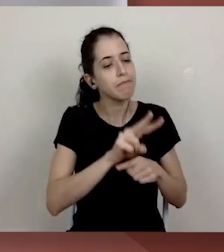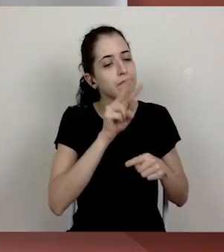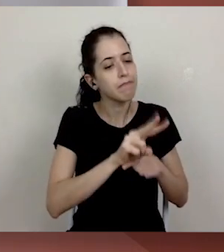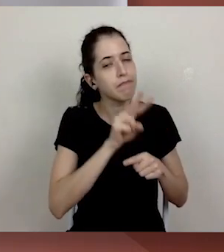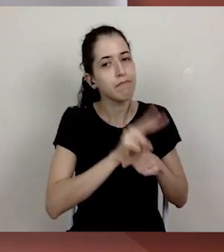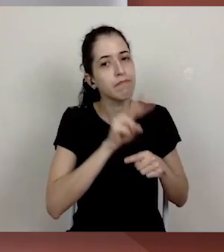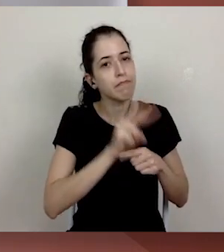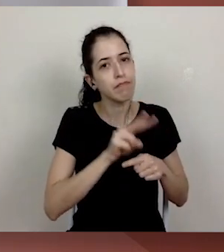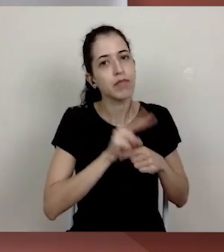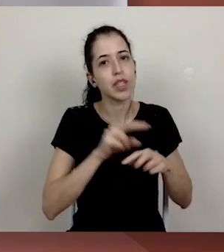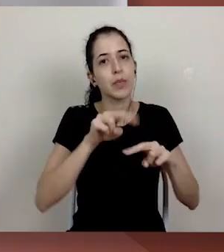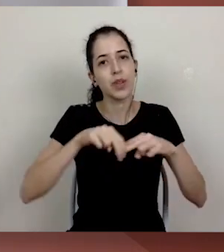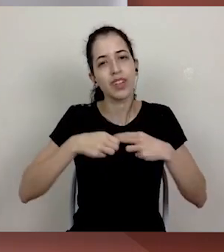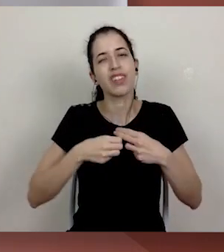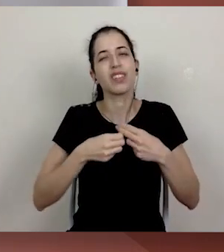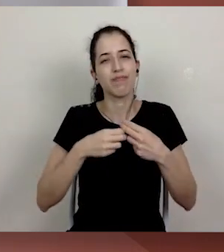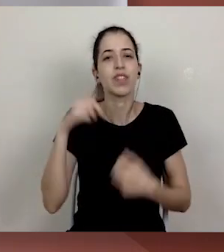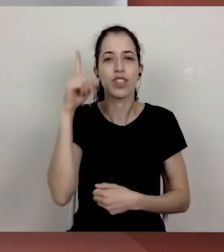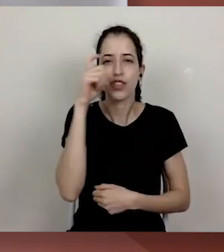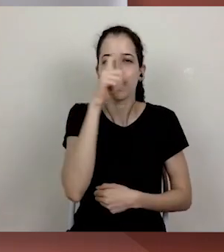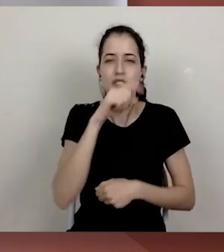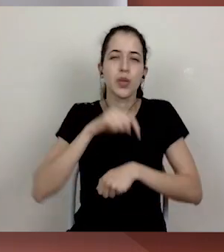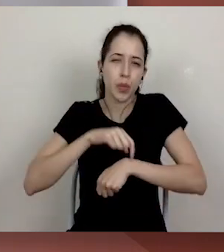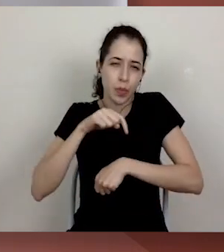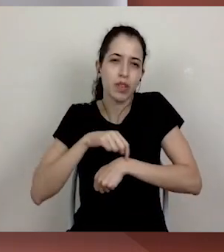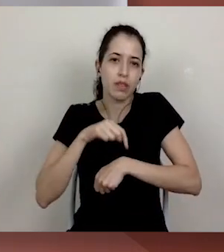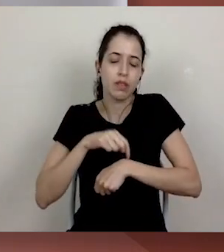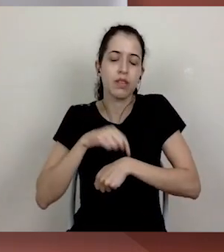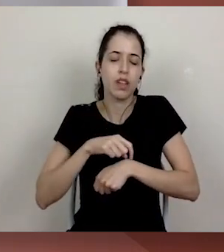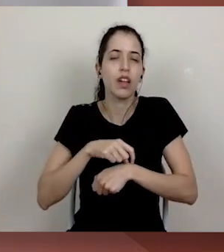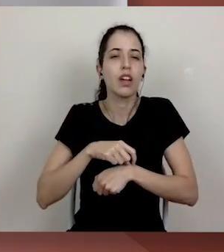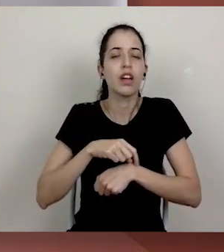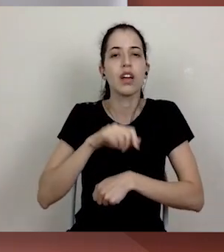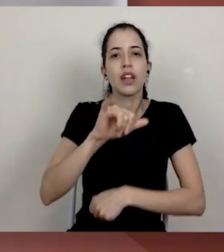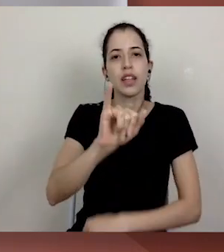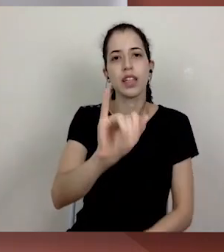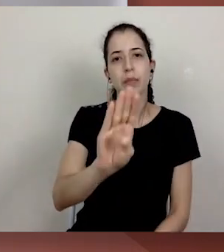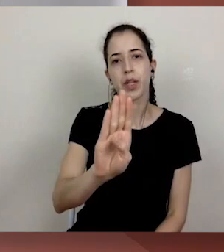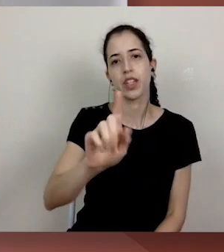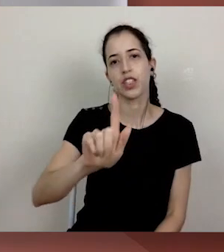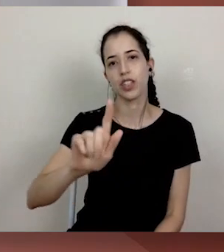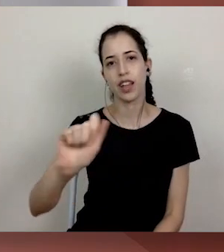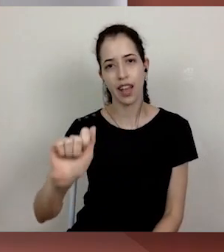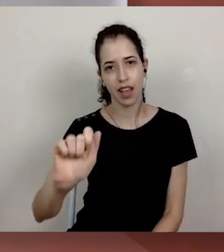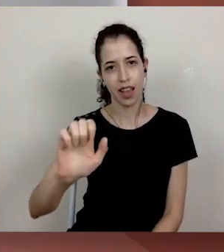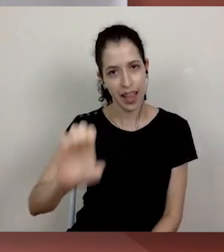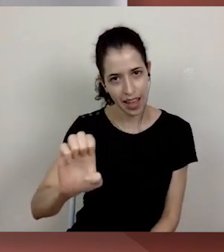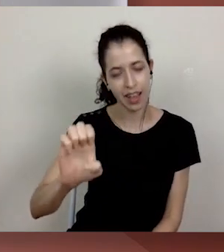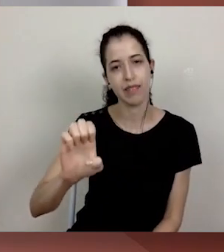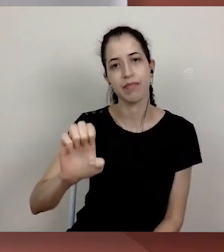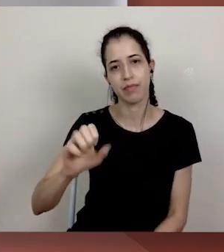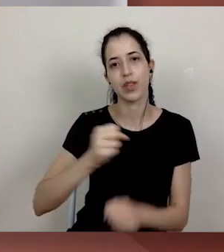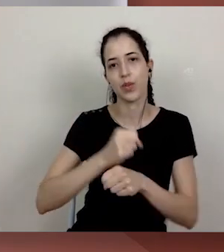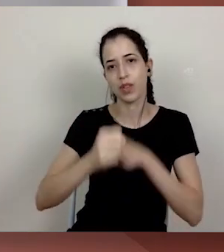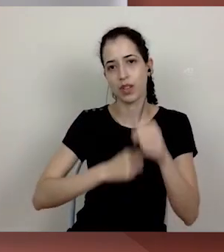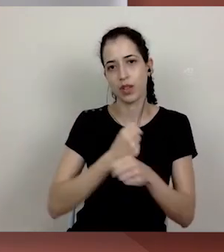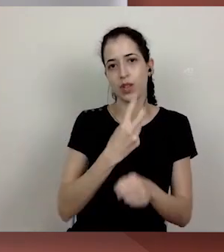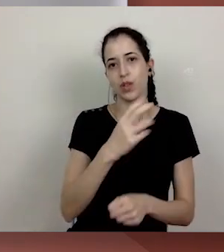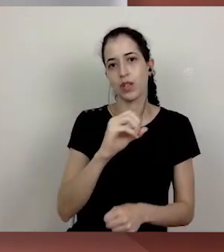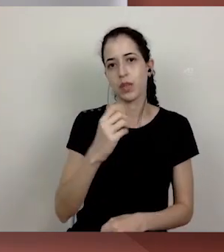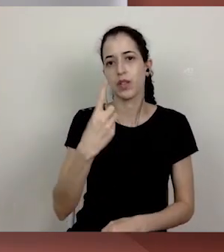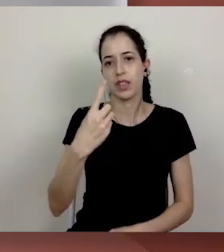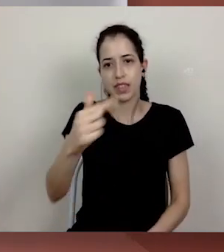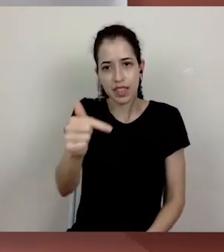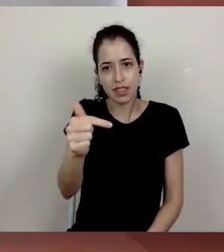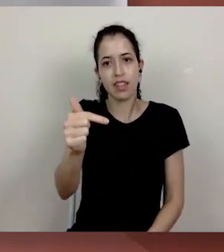difíceis. Nós sabemos, pelo IBGE de 2017, que 26,8%